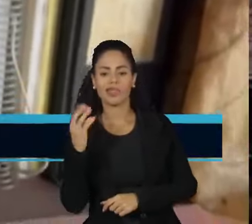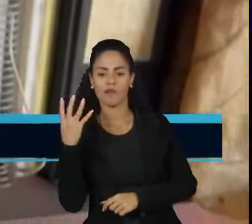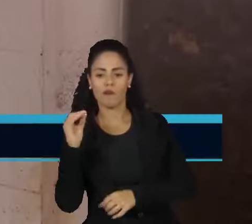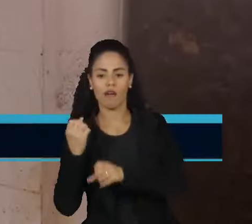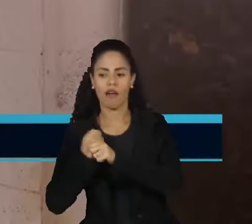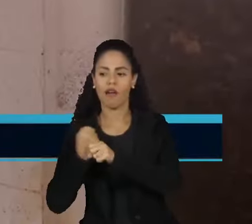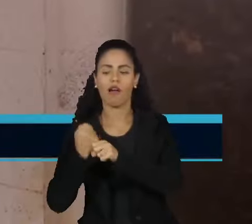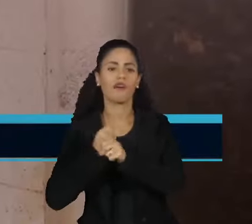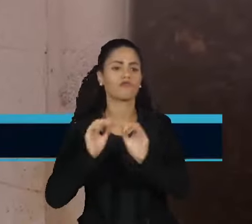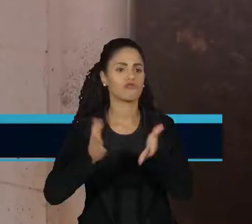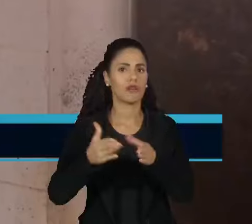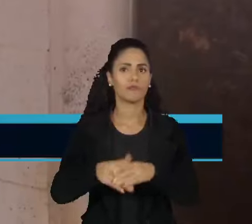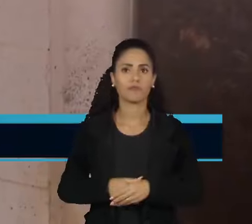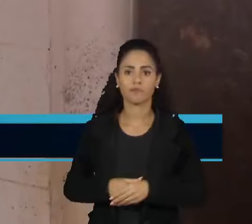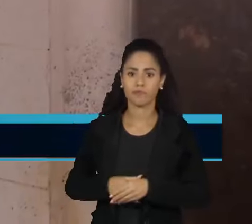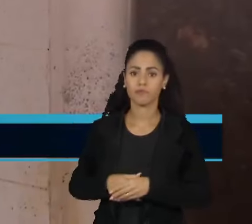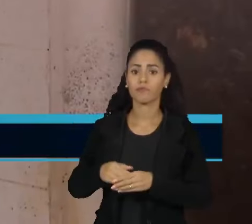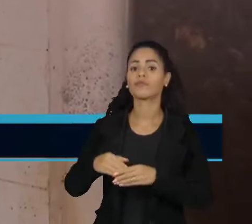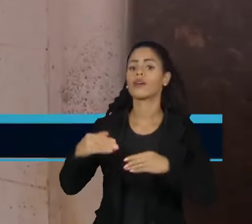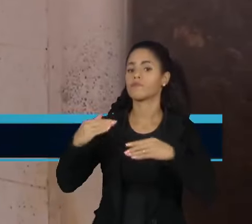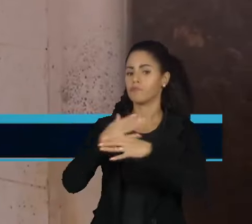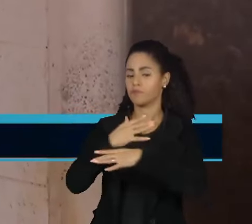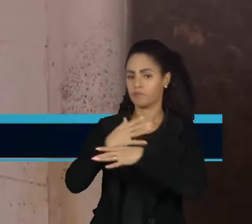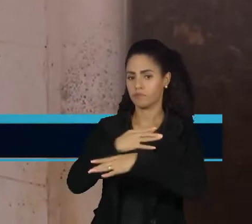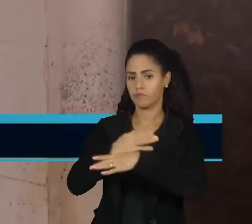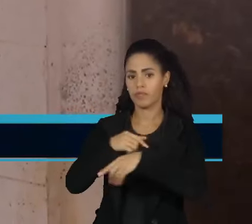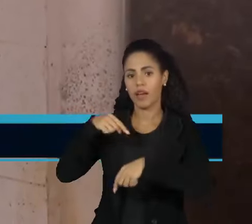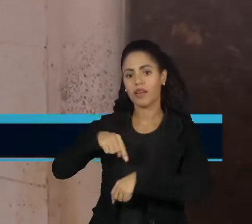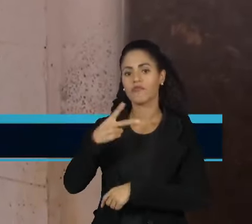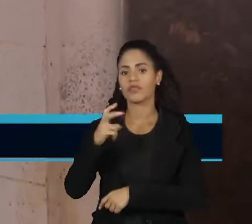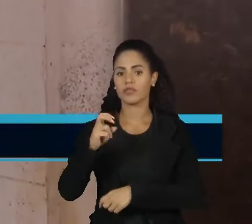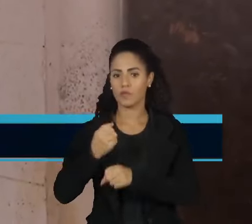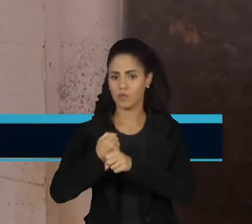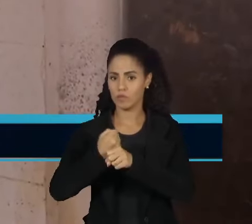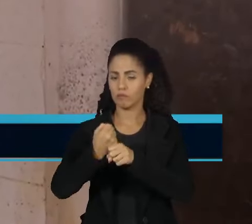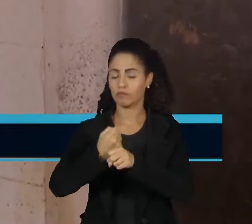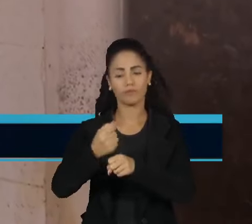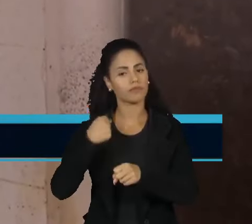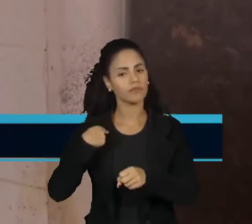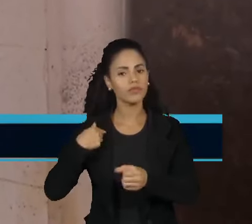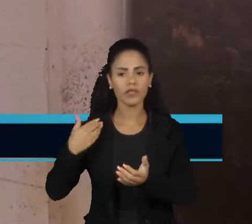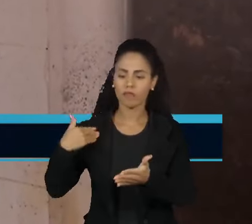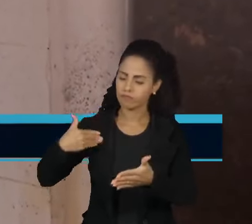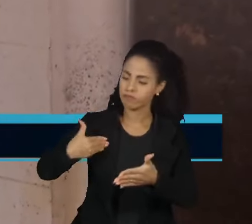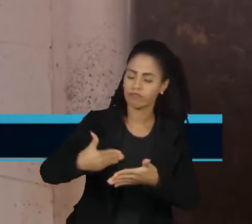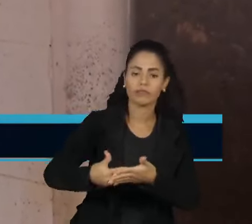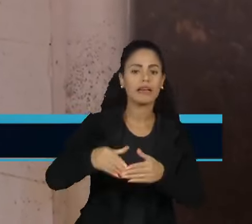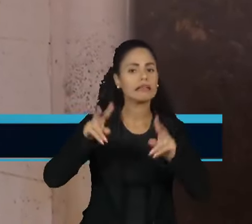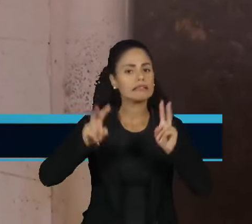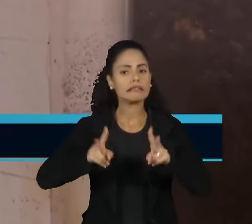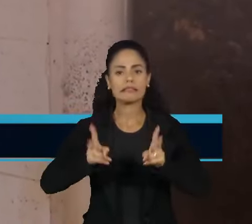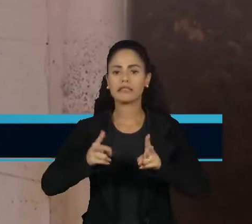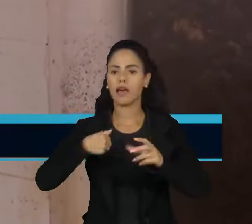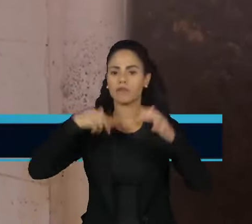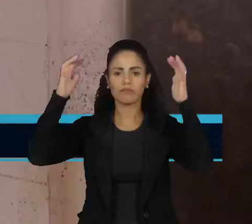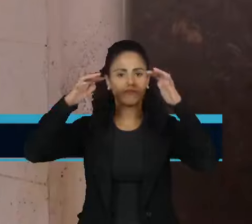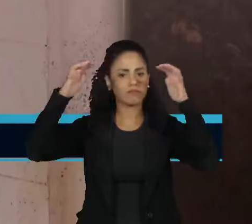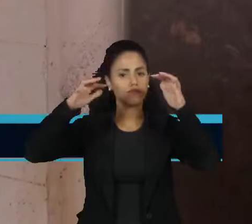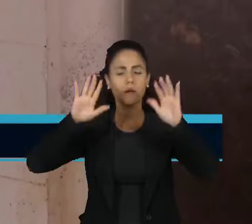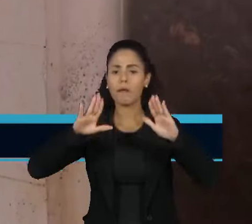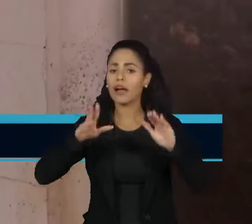anos. A família mora aqui na Cidade Baixa há 25 anos e durante todo esse tempo a enchente sempre passou longe,